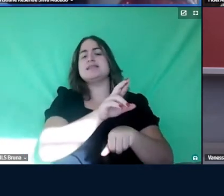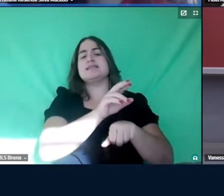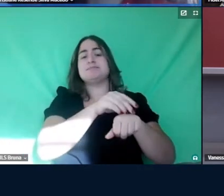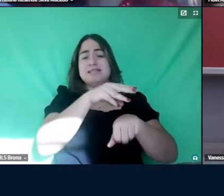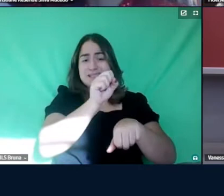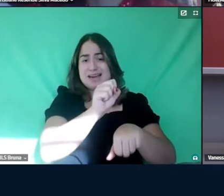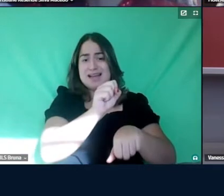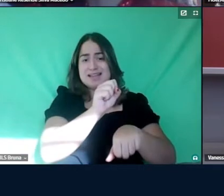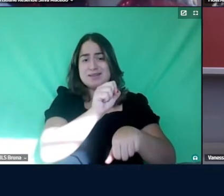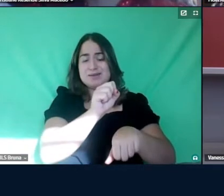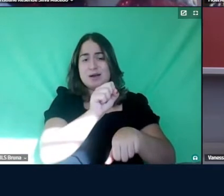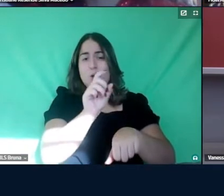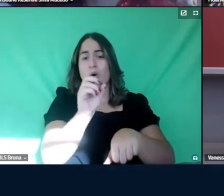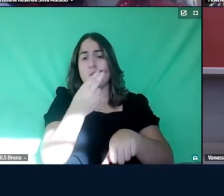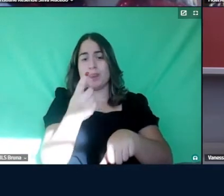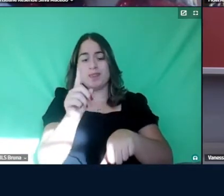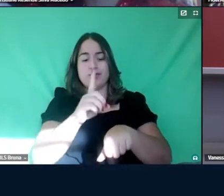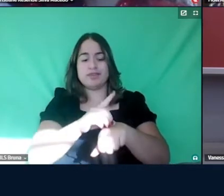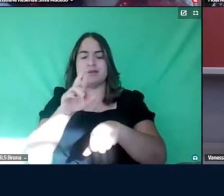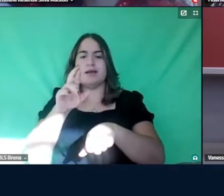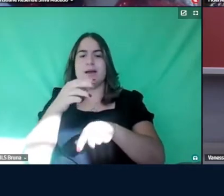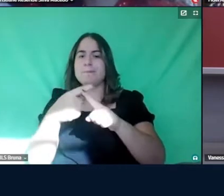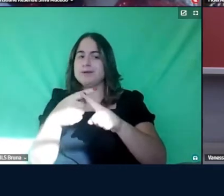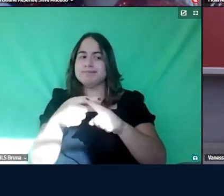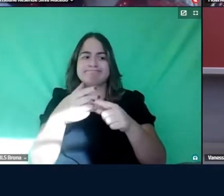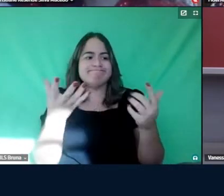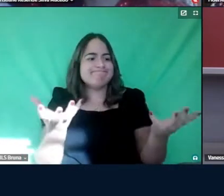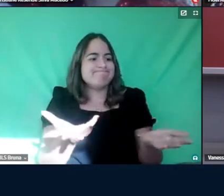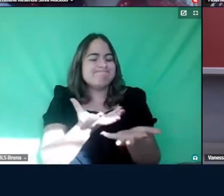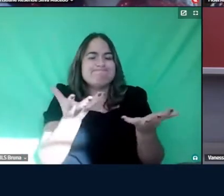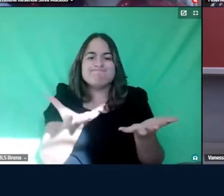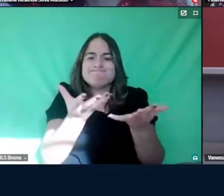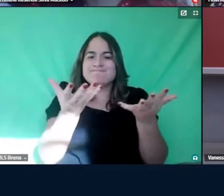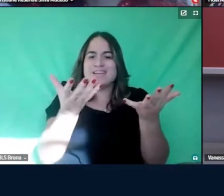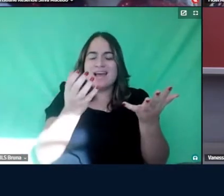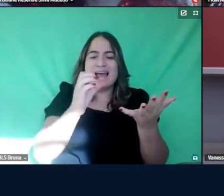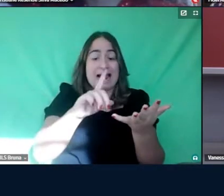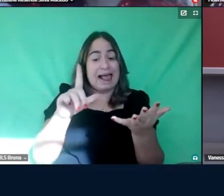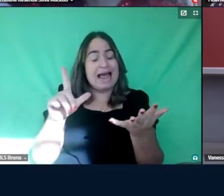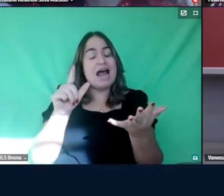Porque que riqueza, né? E claro que isso